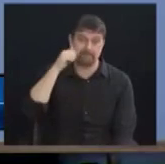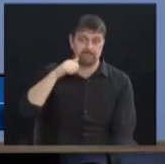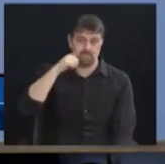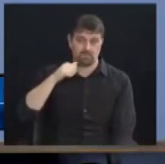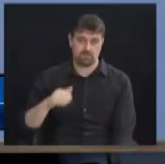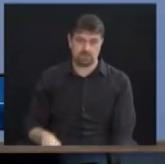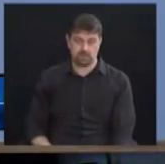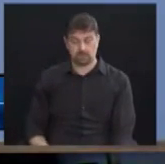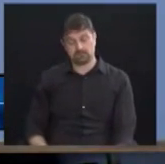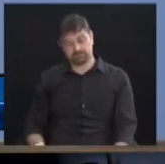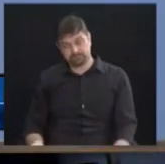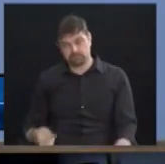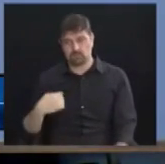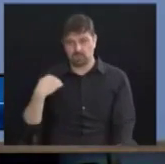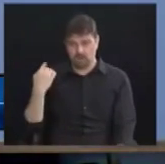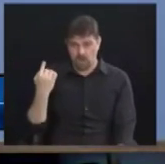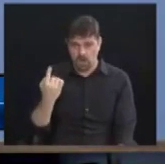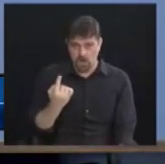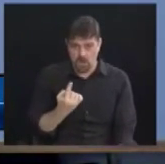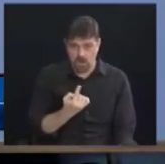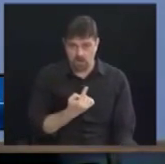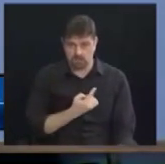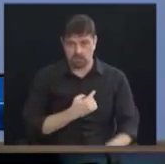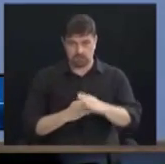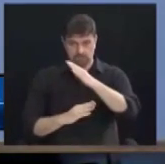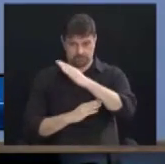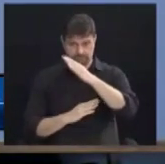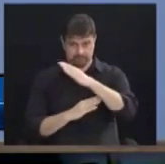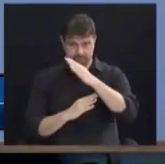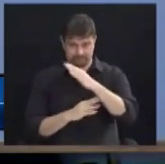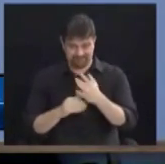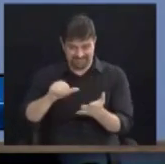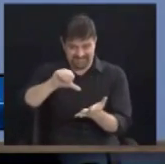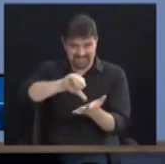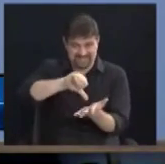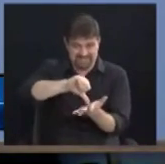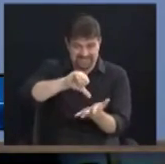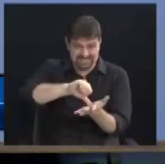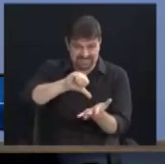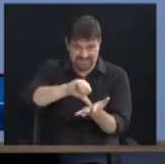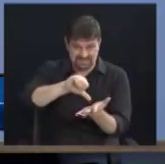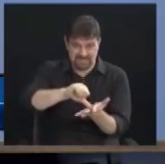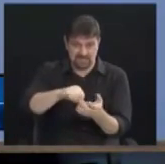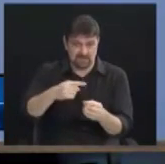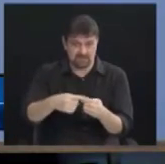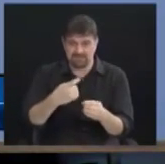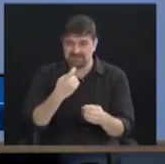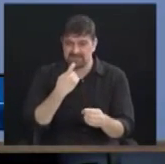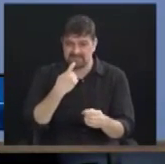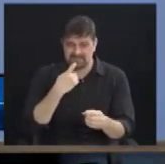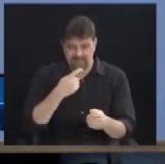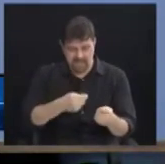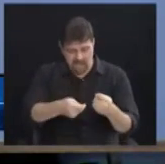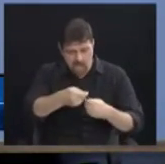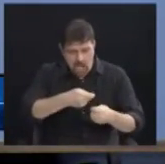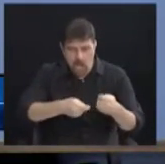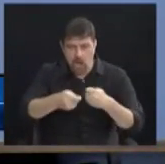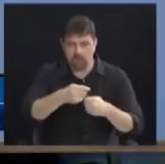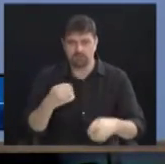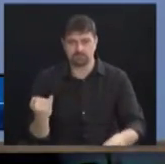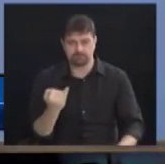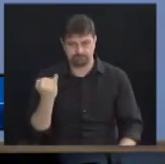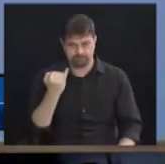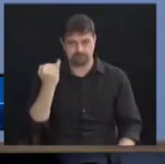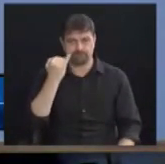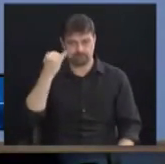de um Parlamento, de uma sede de uma região metropolitana, um centro econômico importante do